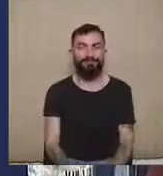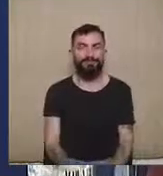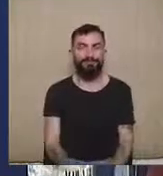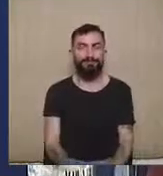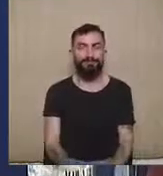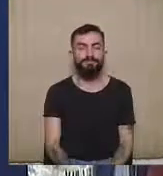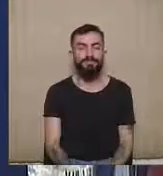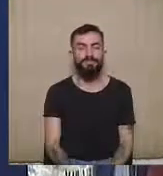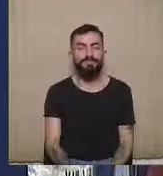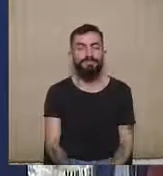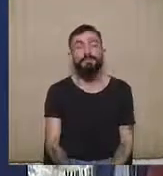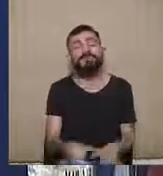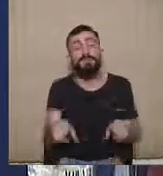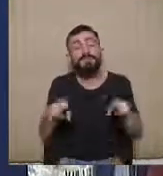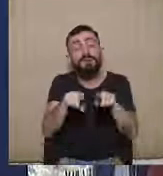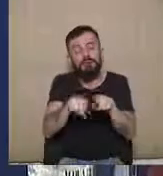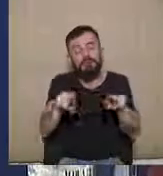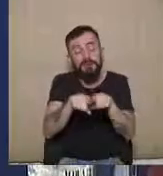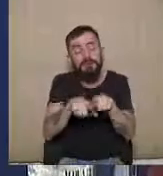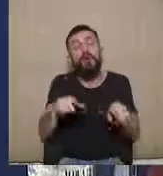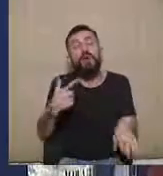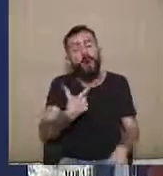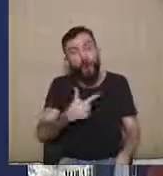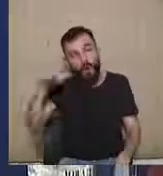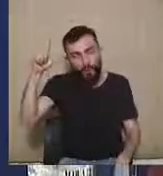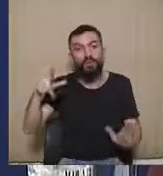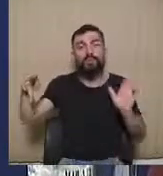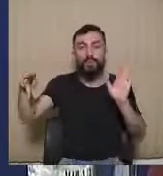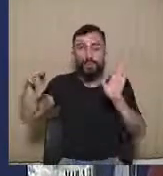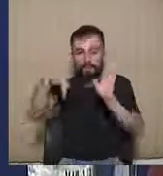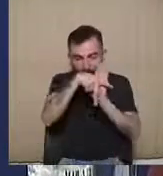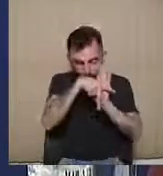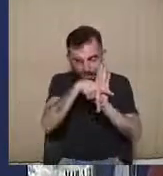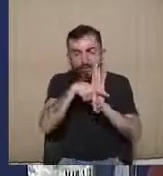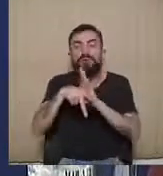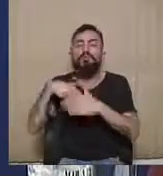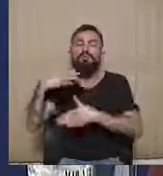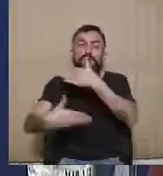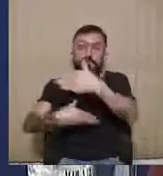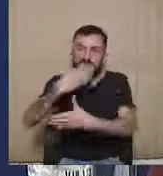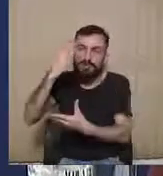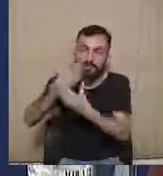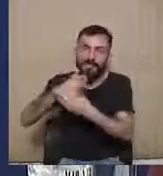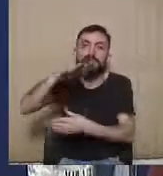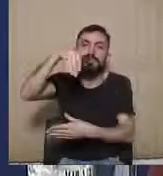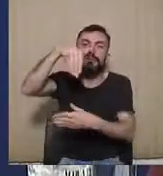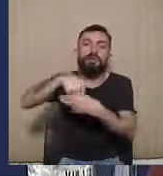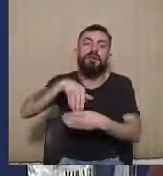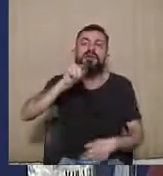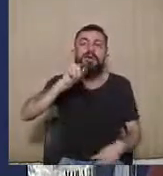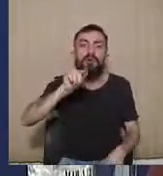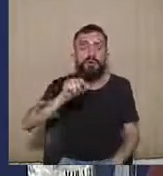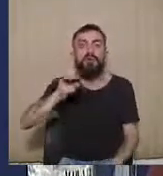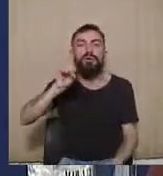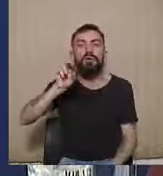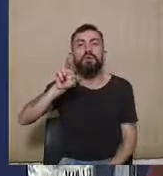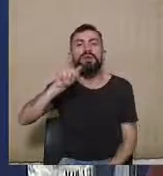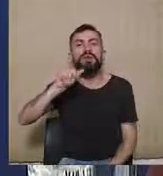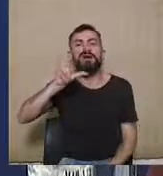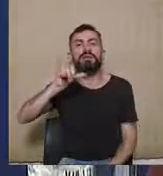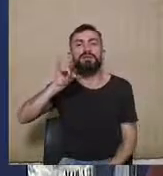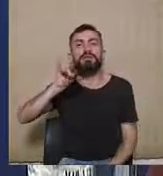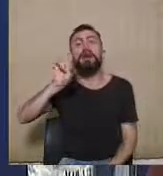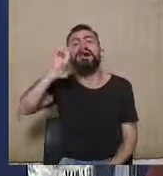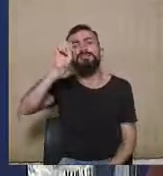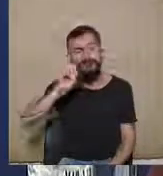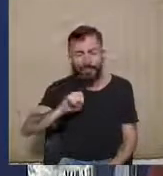Temos aqui também outra marca característica do processo eleitoral, que é o princípio da oralidade, que a oralidade é